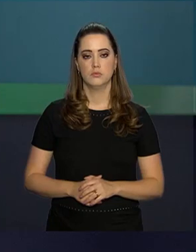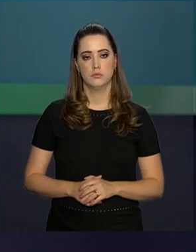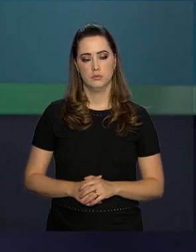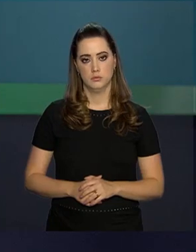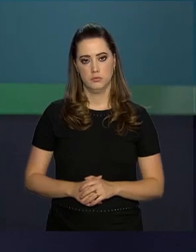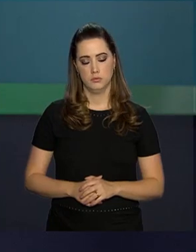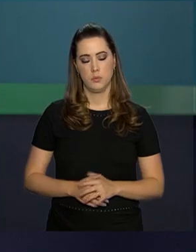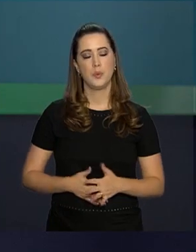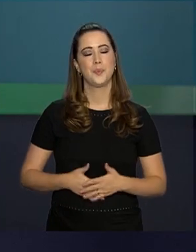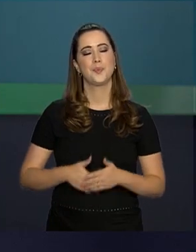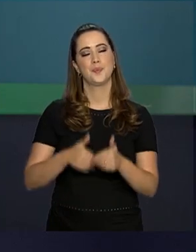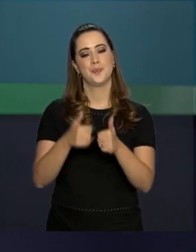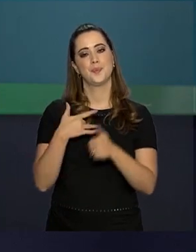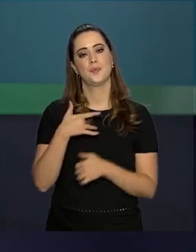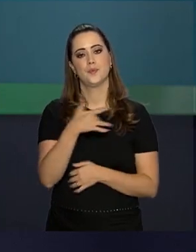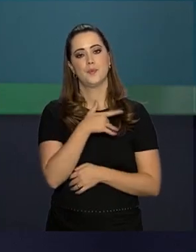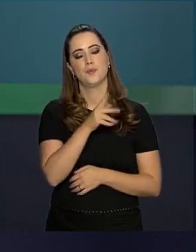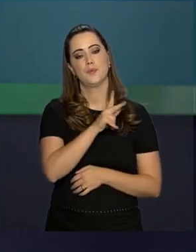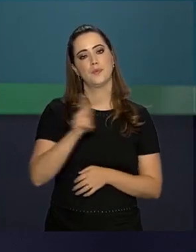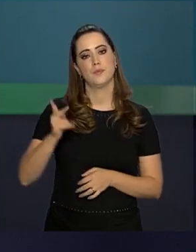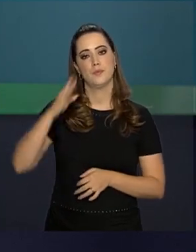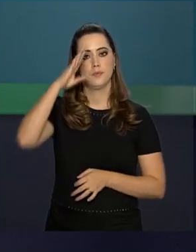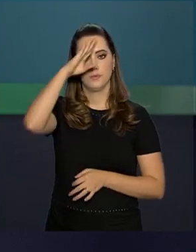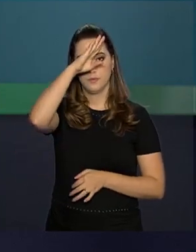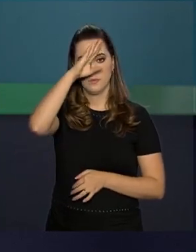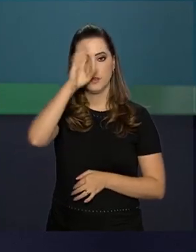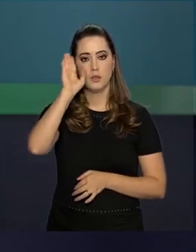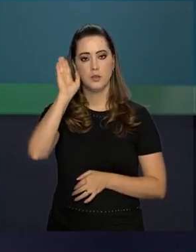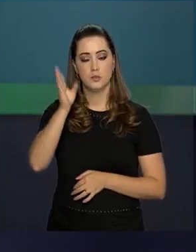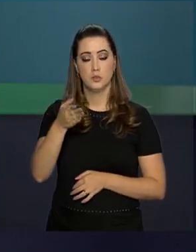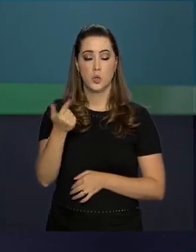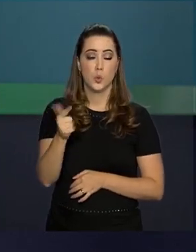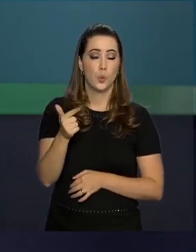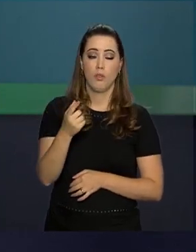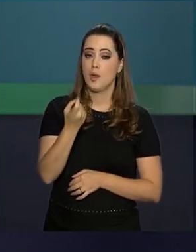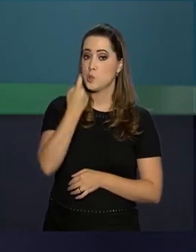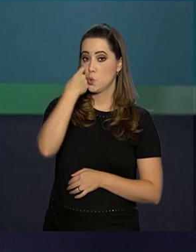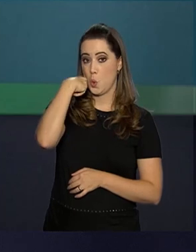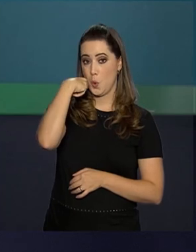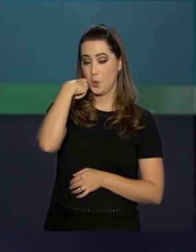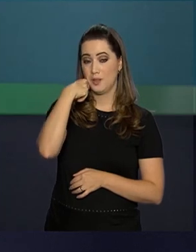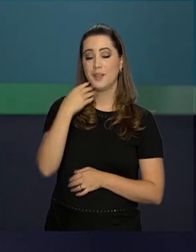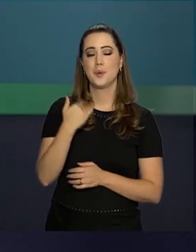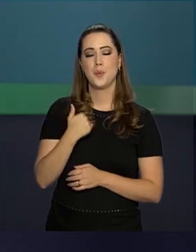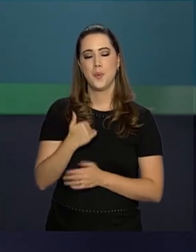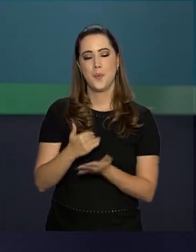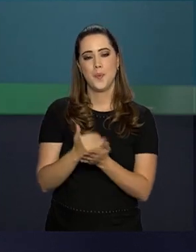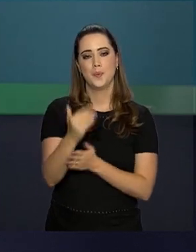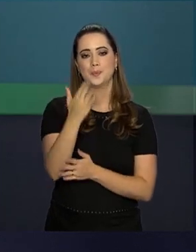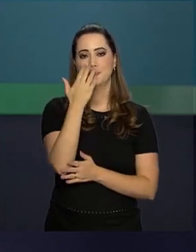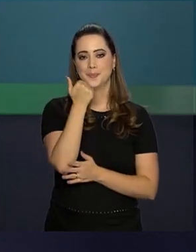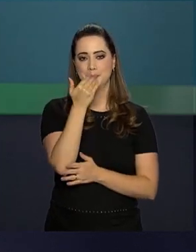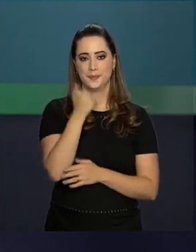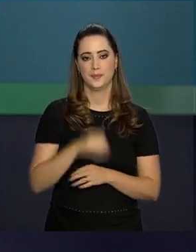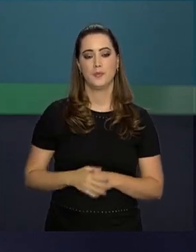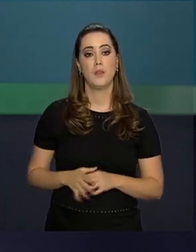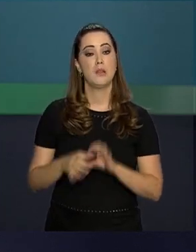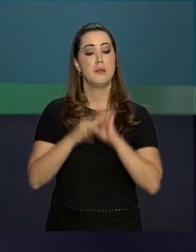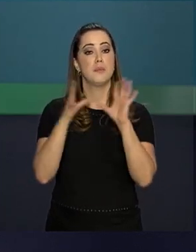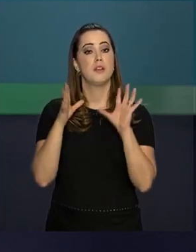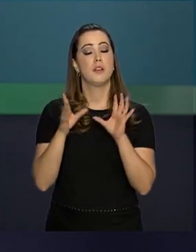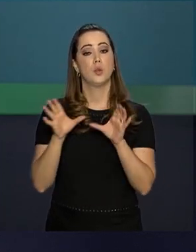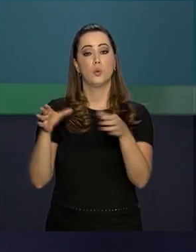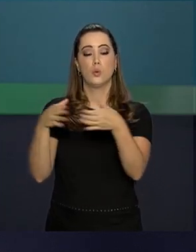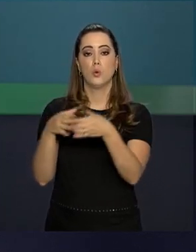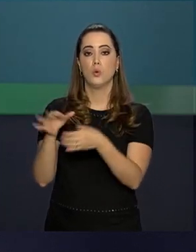Melhora quadro de saúde do presidente Jair Bolsonaro? Ele já está sem sonda e começa a se alimentar. Autorizada a